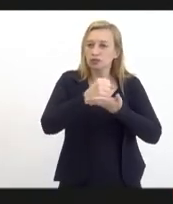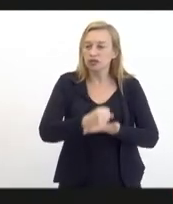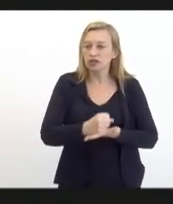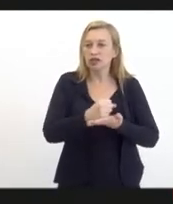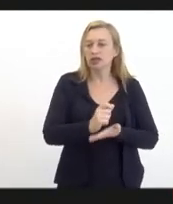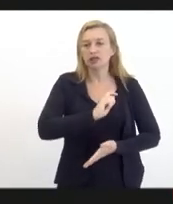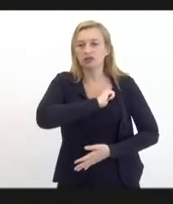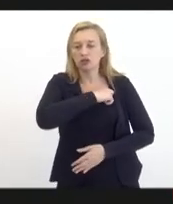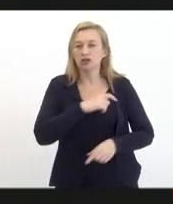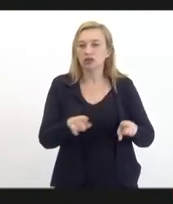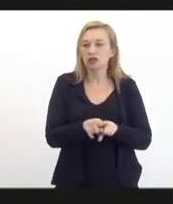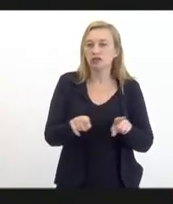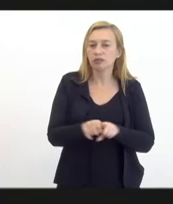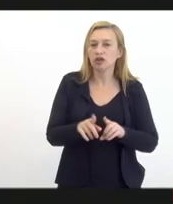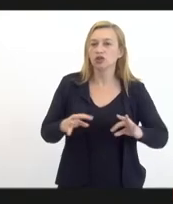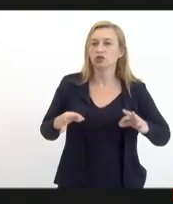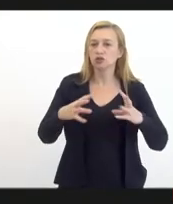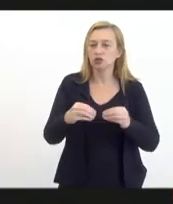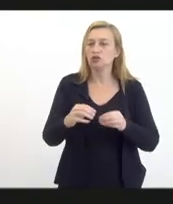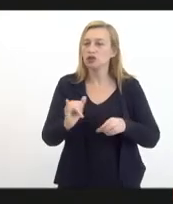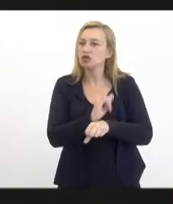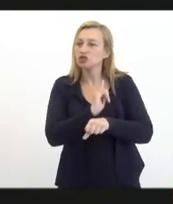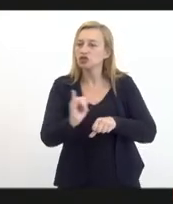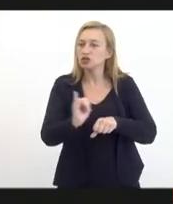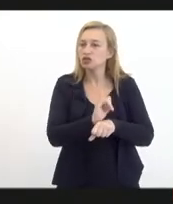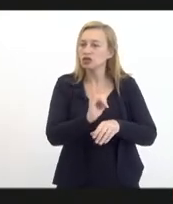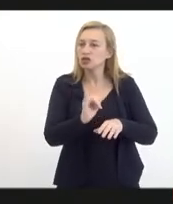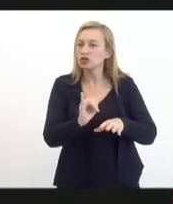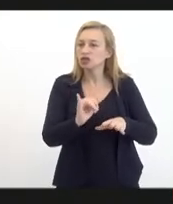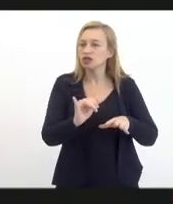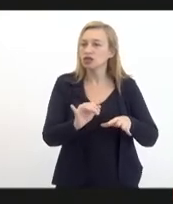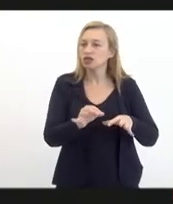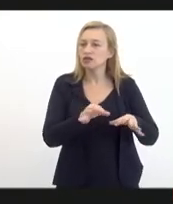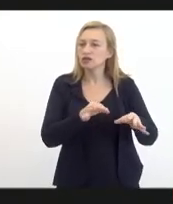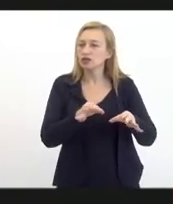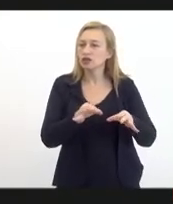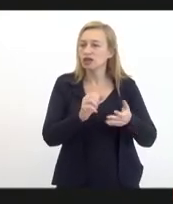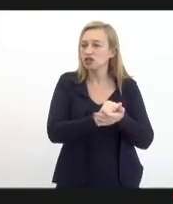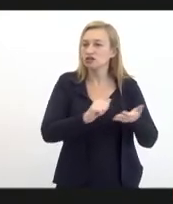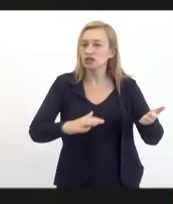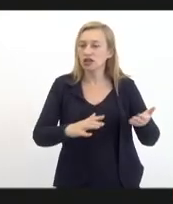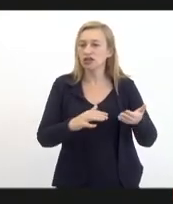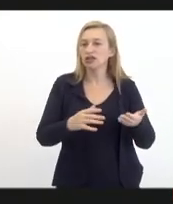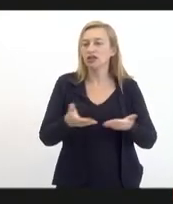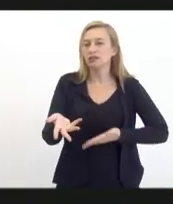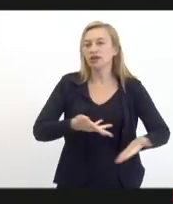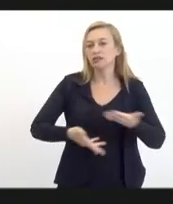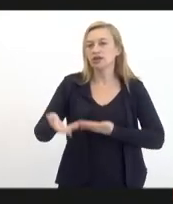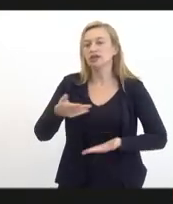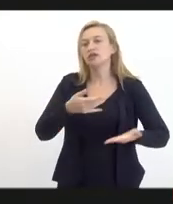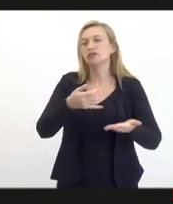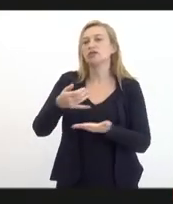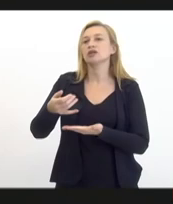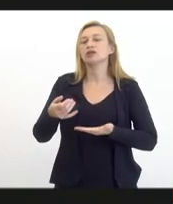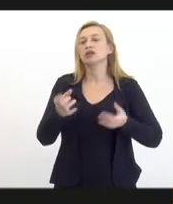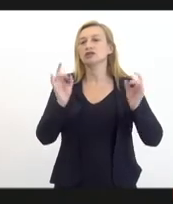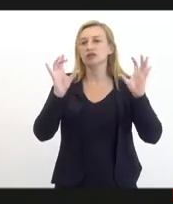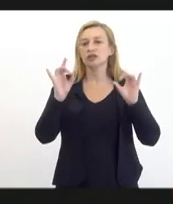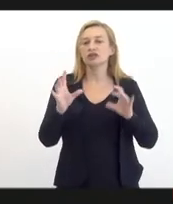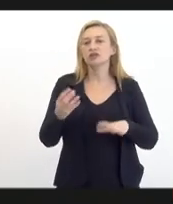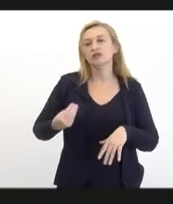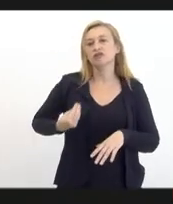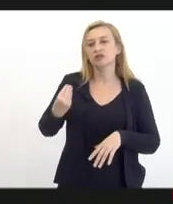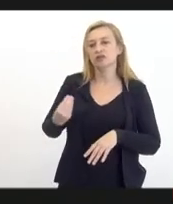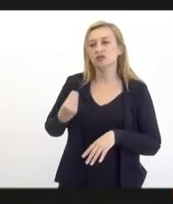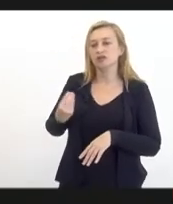sobretudo mitigar a volatilidade dos fluxos de royalties e participação especial. A gente já viveu nisso passado e não podemos deixar isso